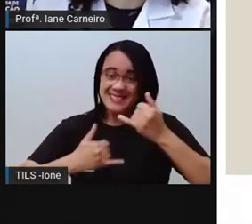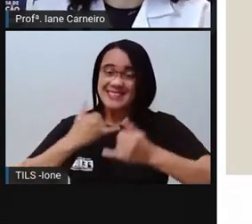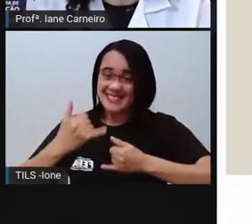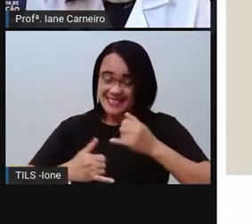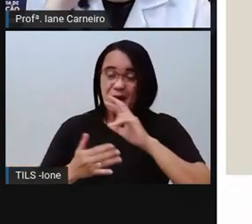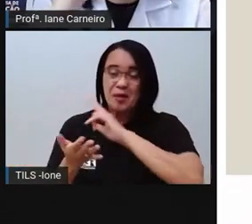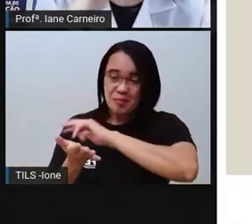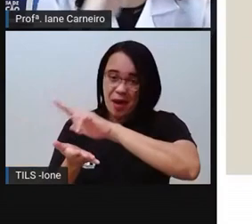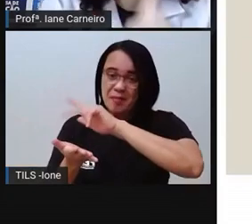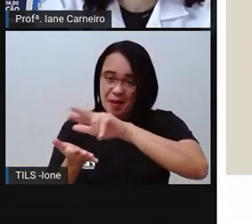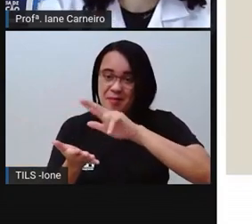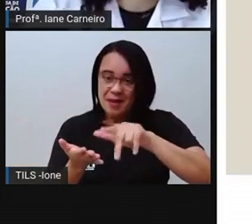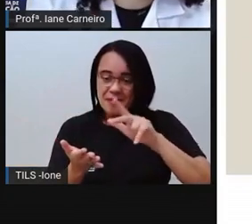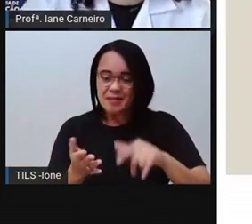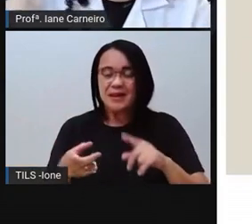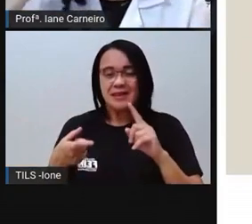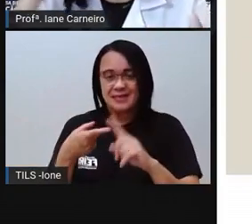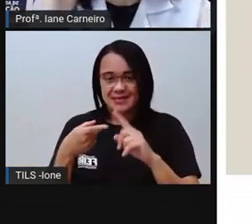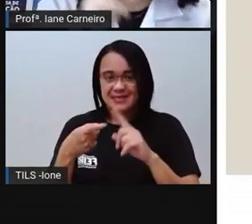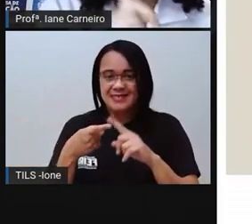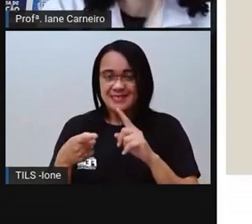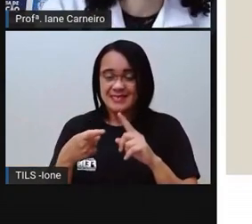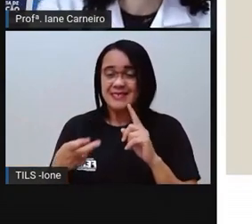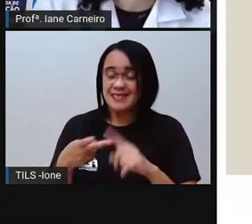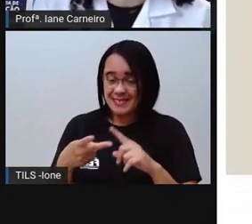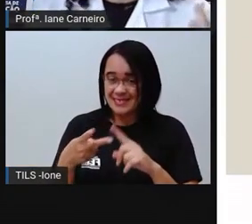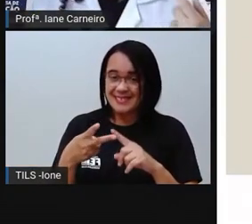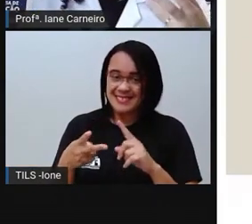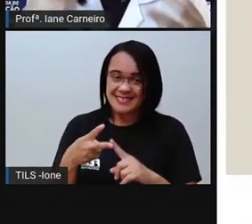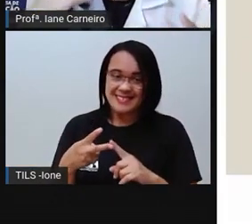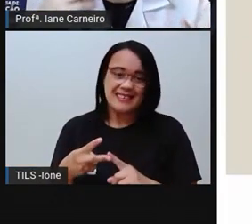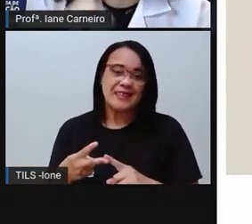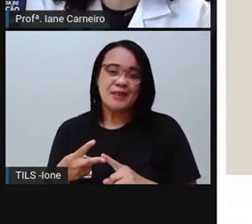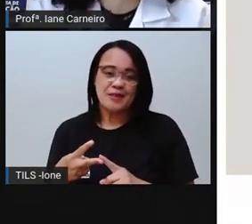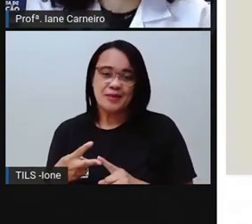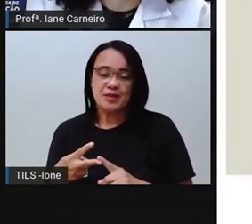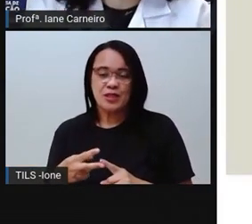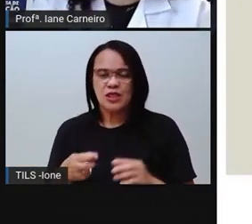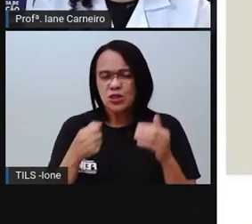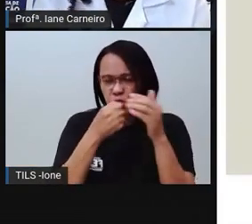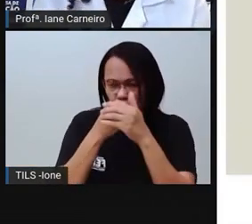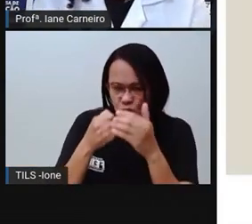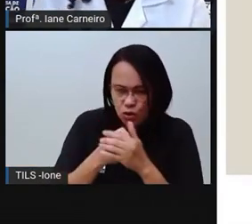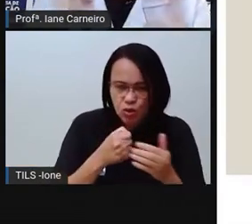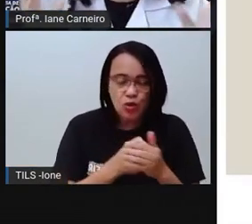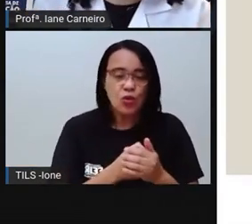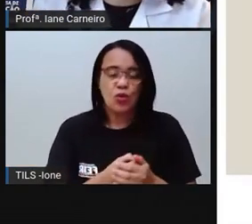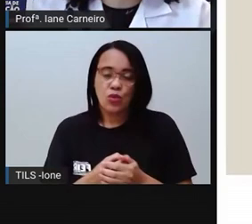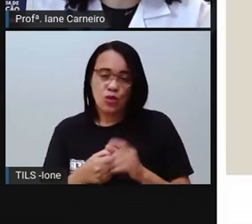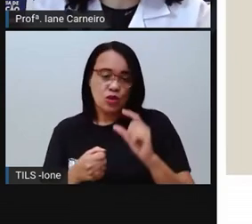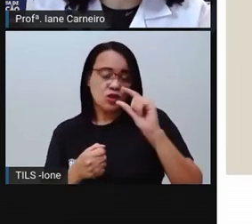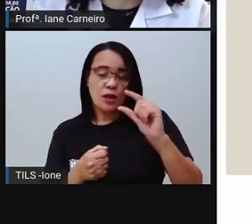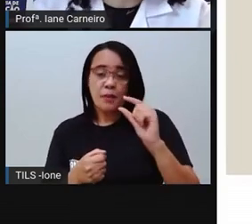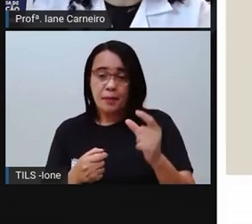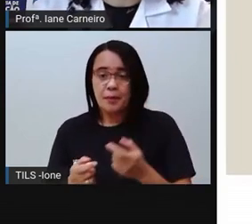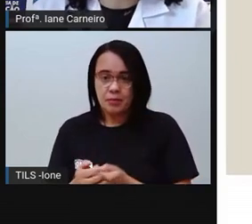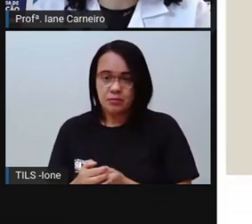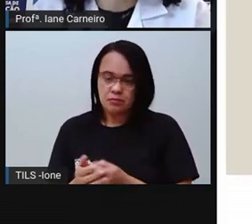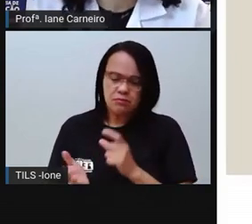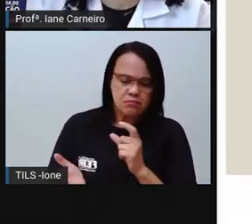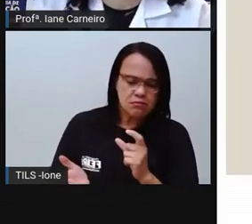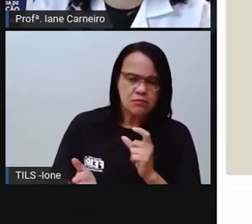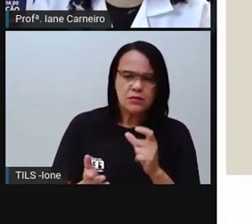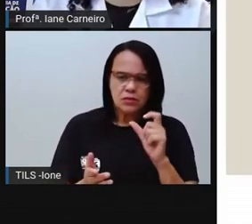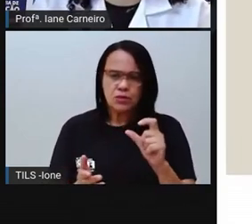corda, de dominó, de amarelinha, de esconde-esconde. Você tem direito a brincar, tá